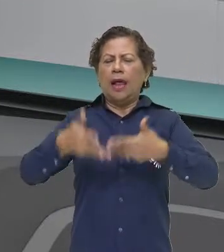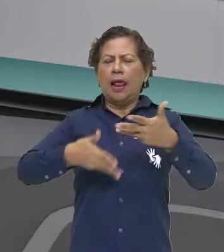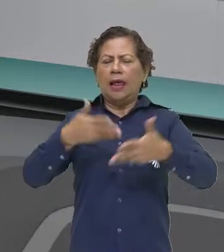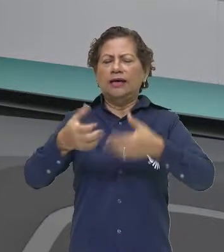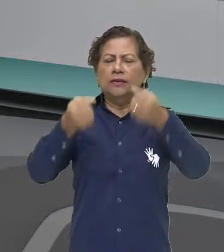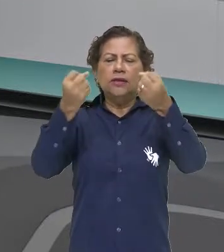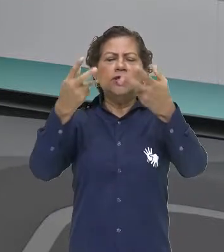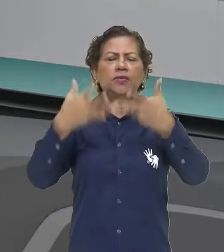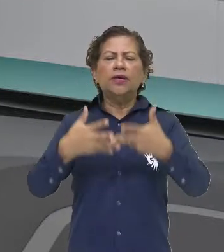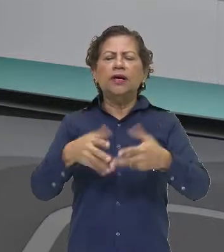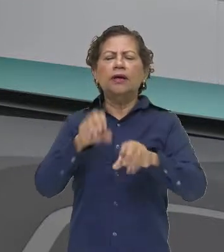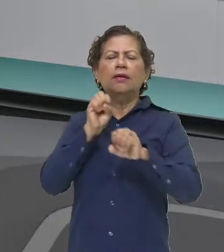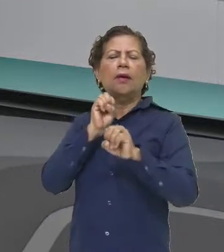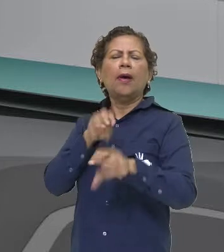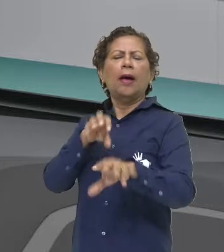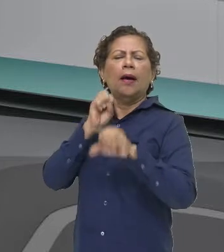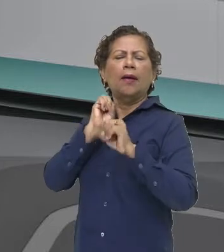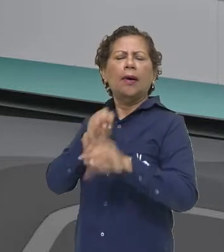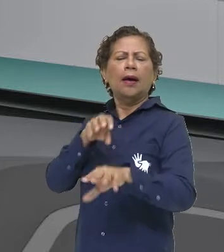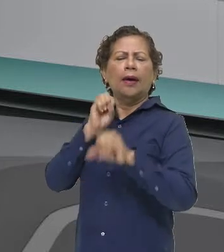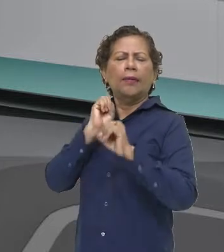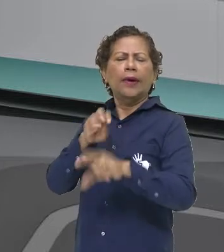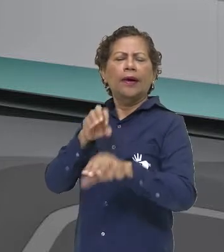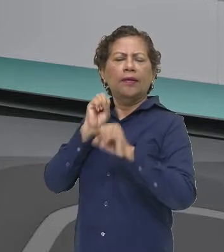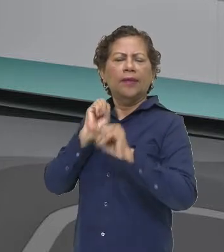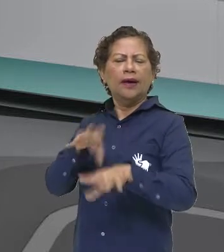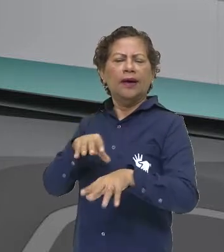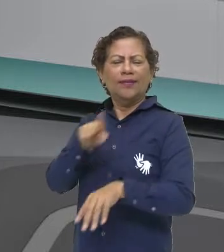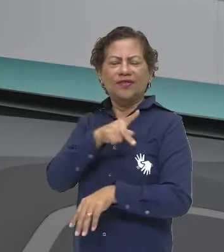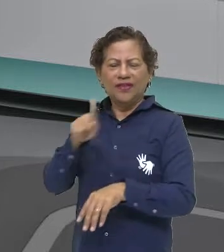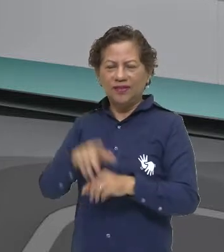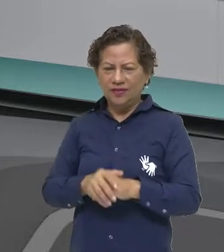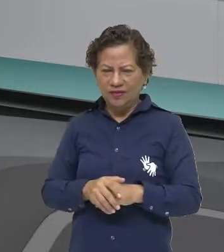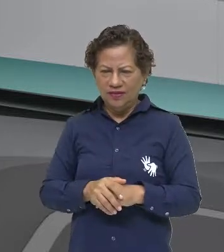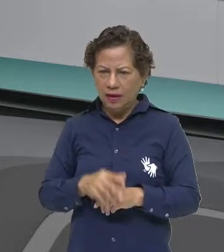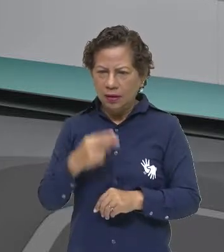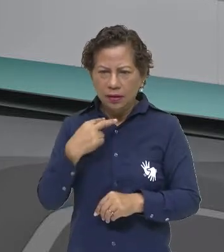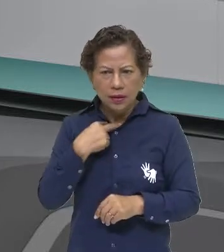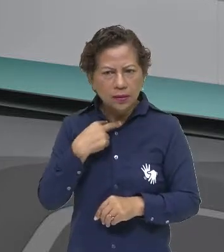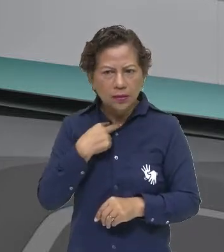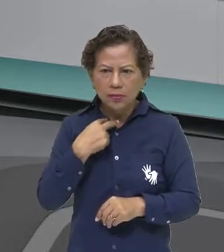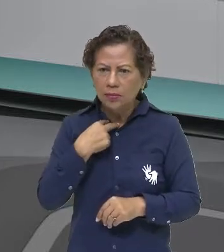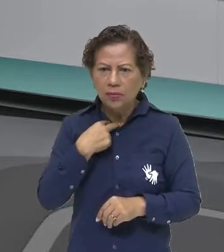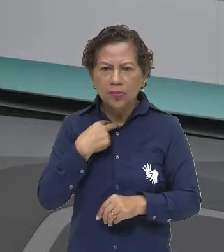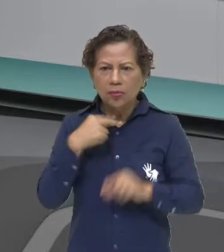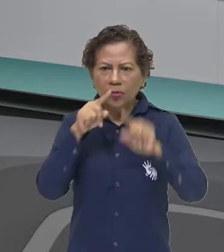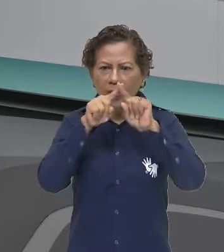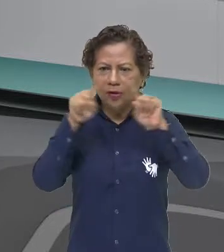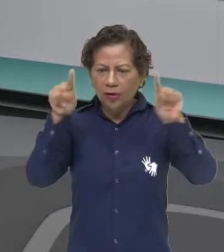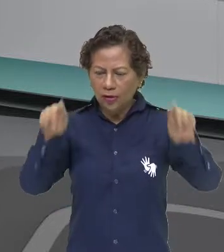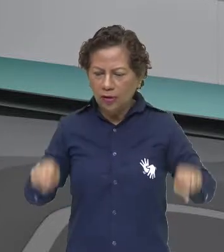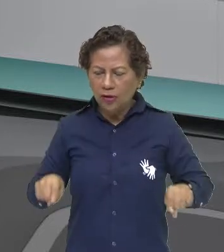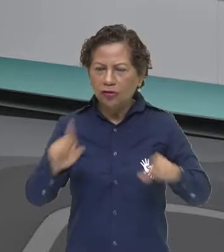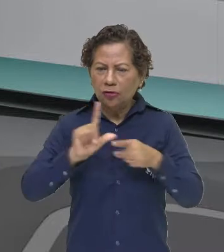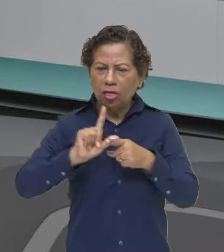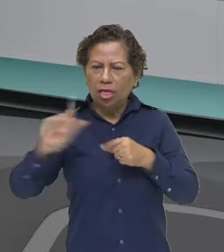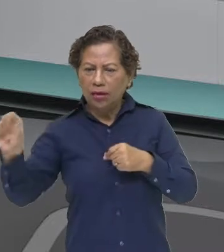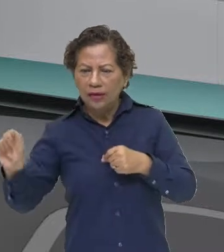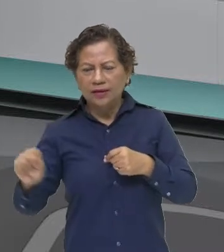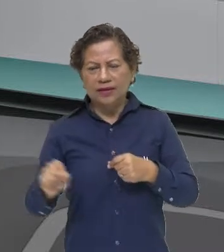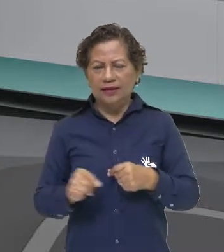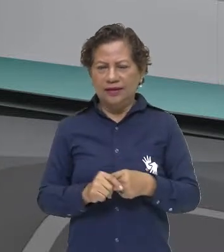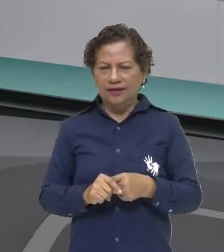repasse o conteúdo explicando. Eu não poderia sair desse padrão. E o dadaísmo é justamente isso.